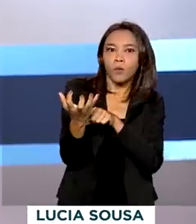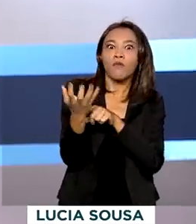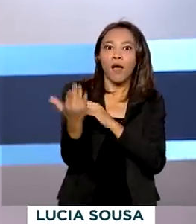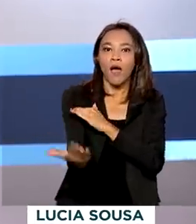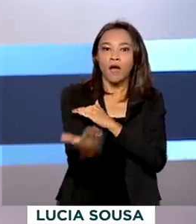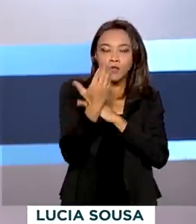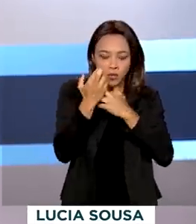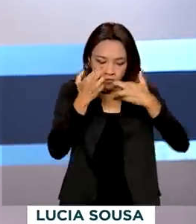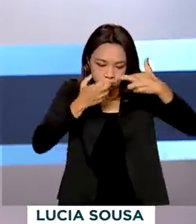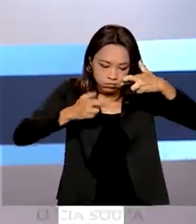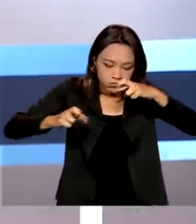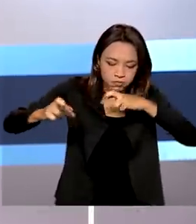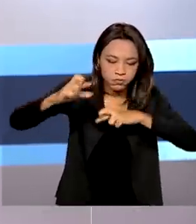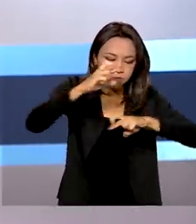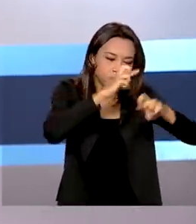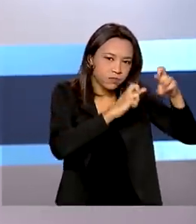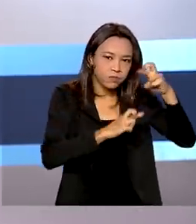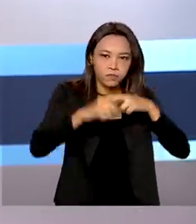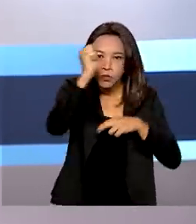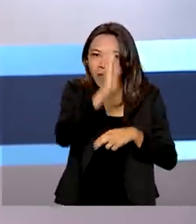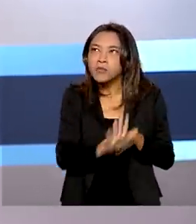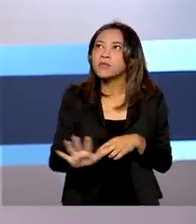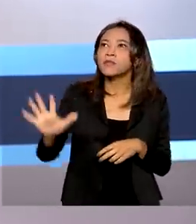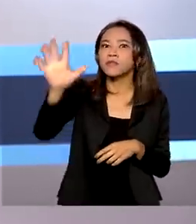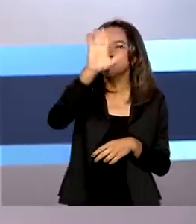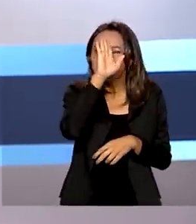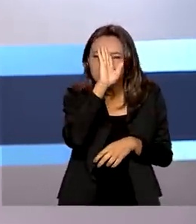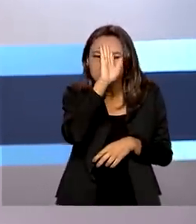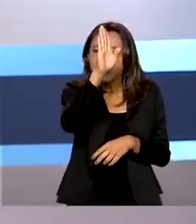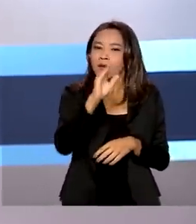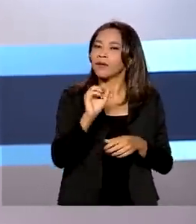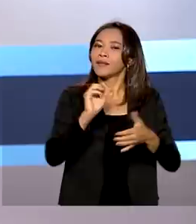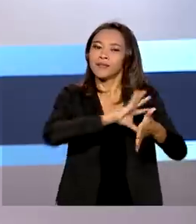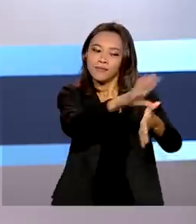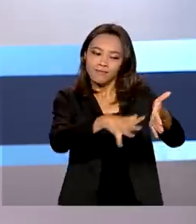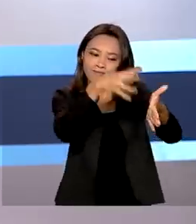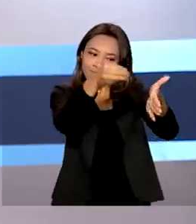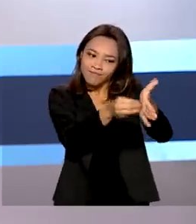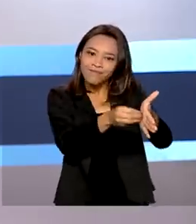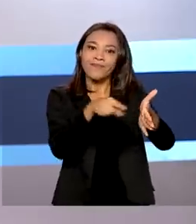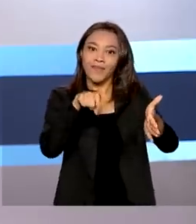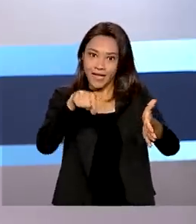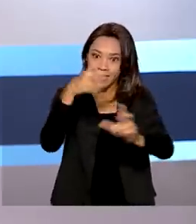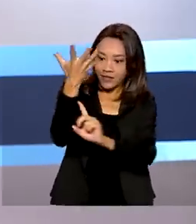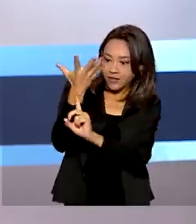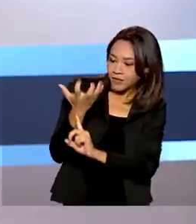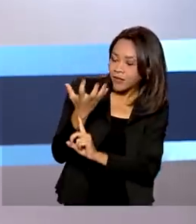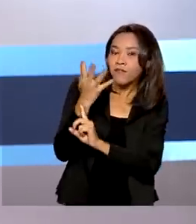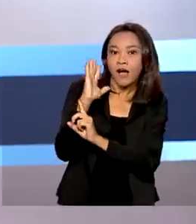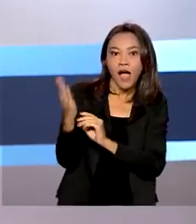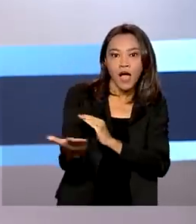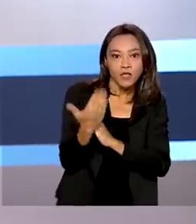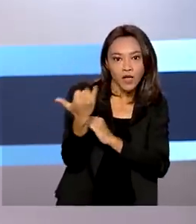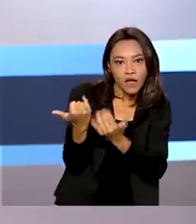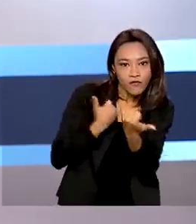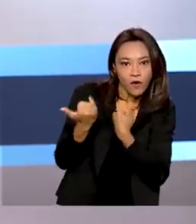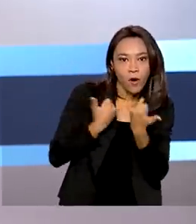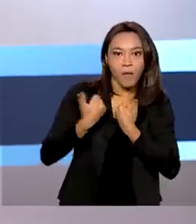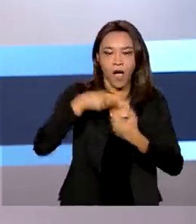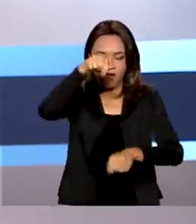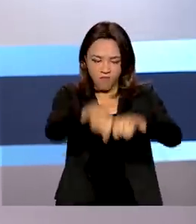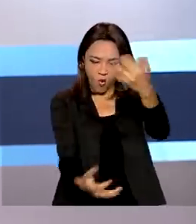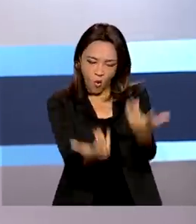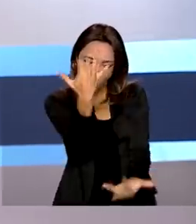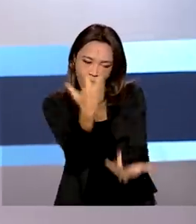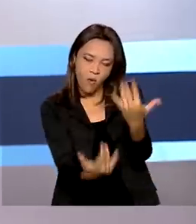vigilância de todo o território brasileiro e, em especial, da Amazônia. O equipamento vai ajudar a detectar desmatamentos e focos de